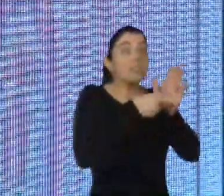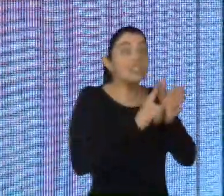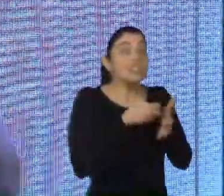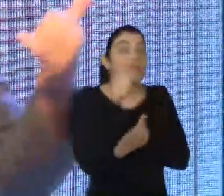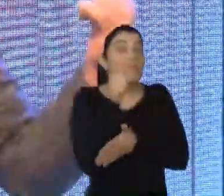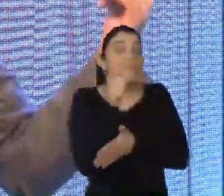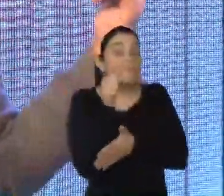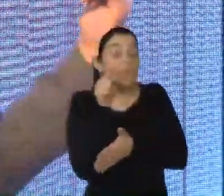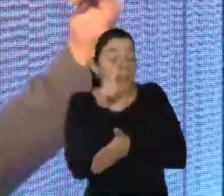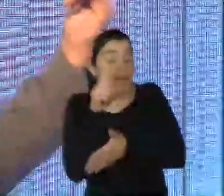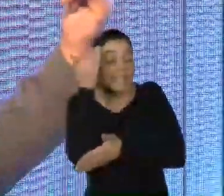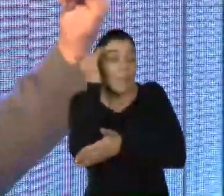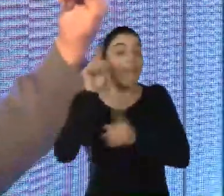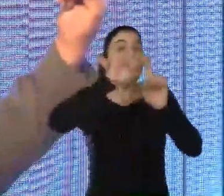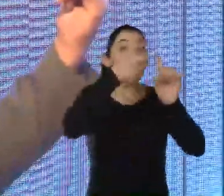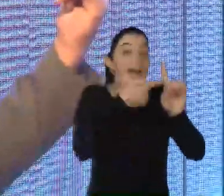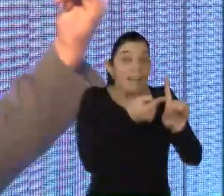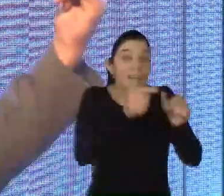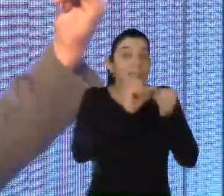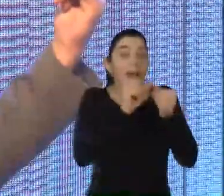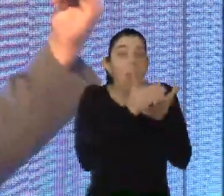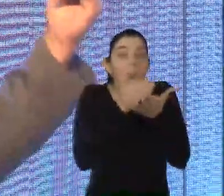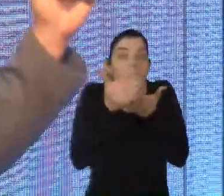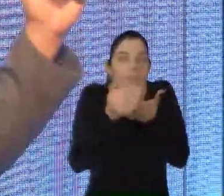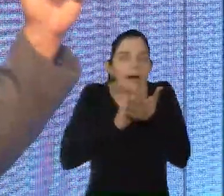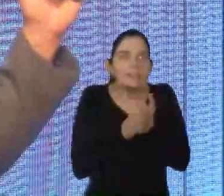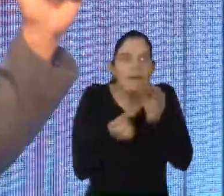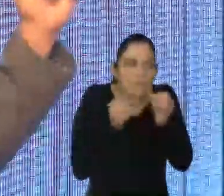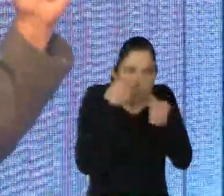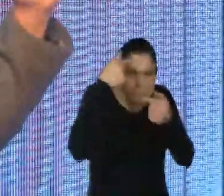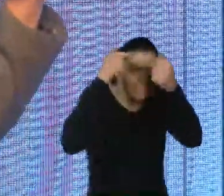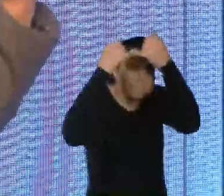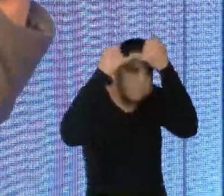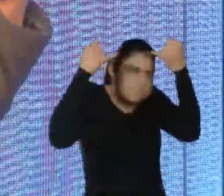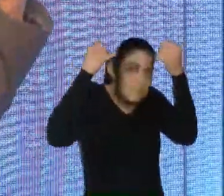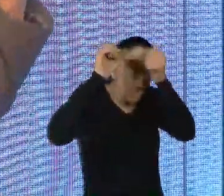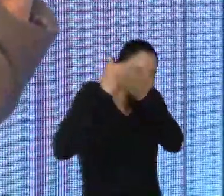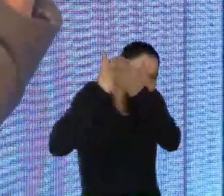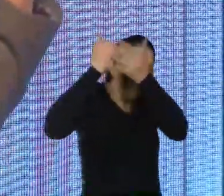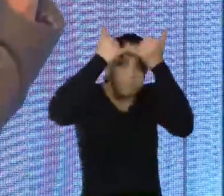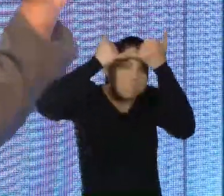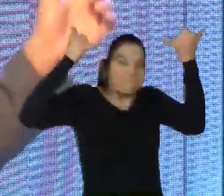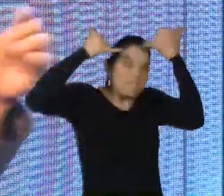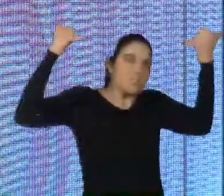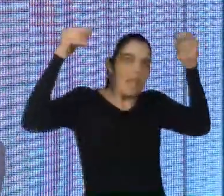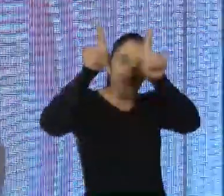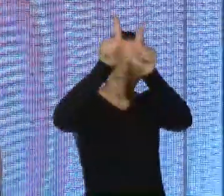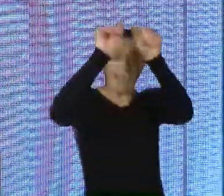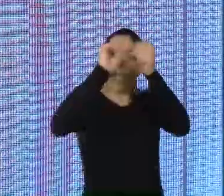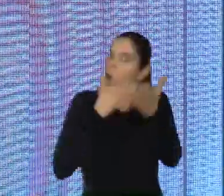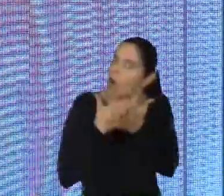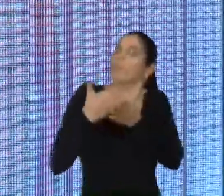que está grávida, o sistema nervoso central, ele começa a ser formado. E a nossa história e possibilidade começa justamente nesse